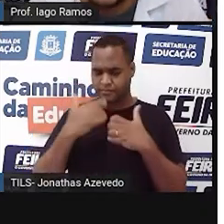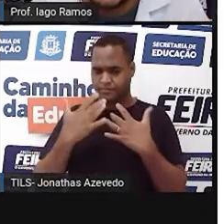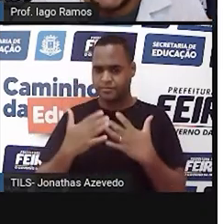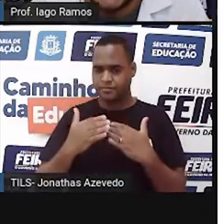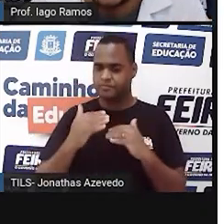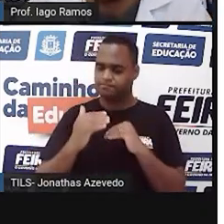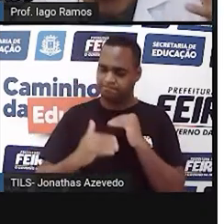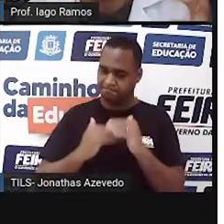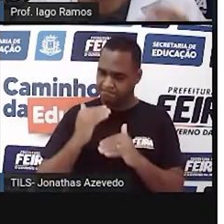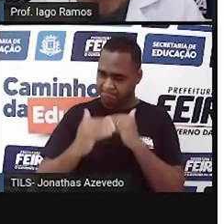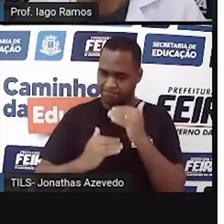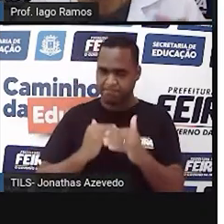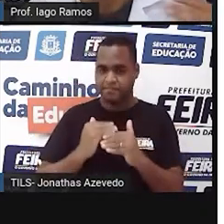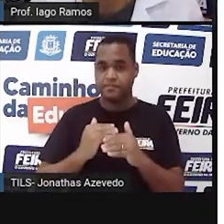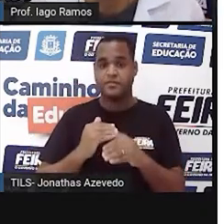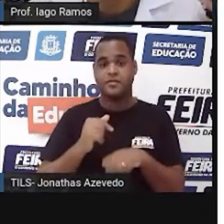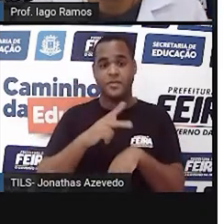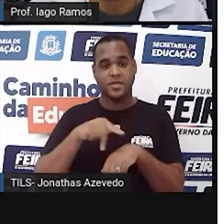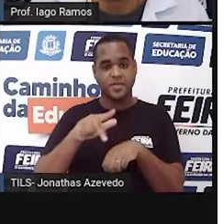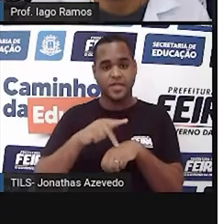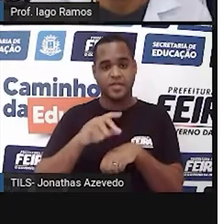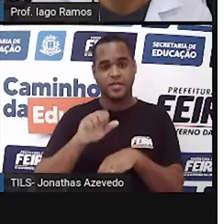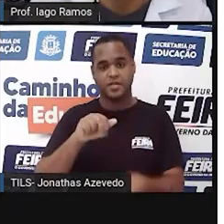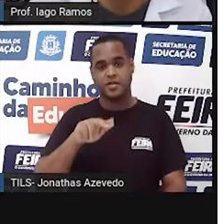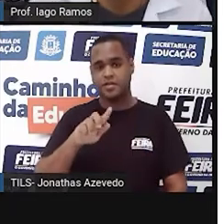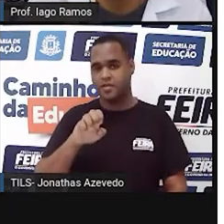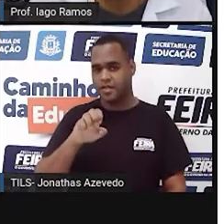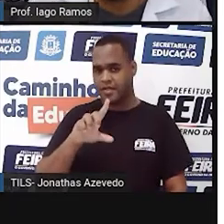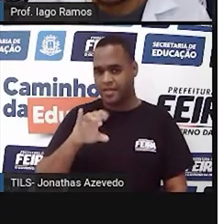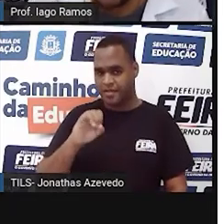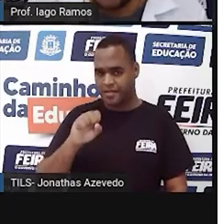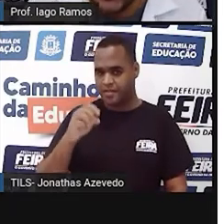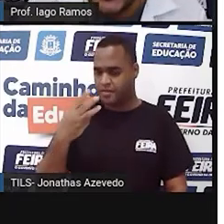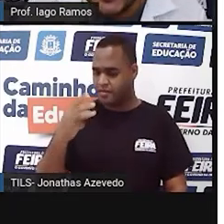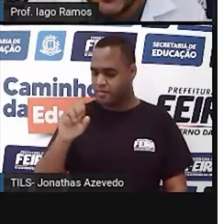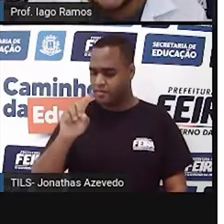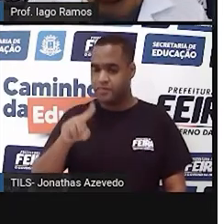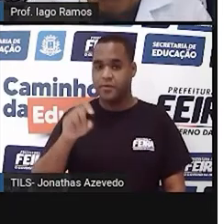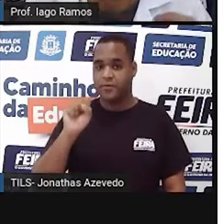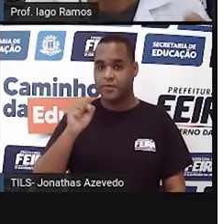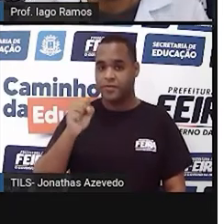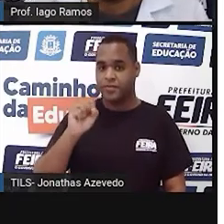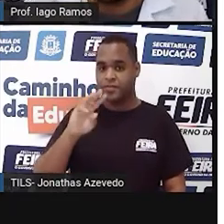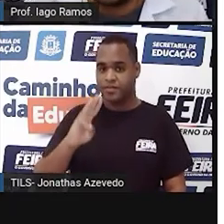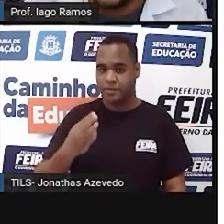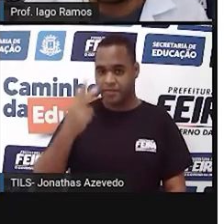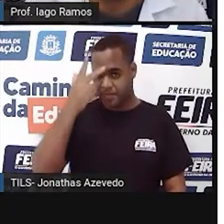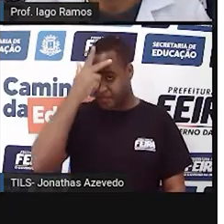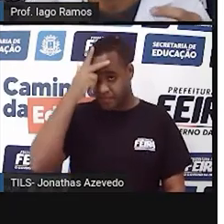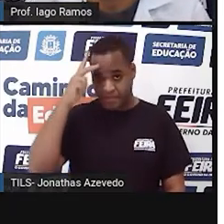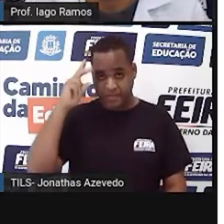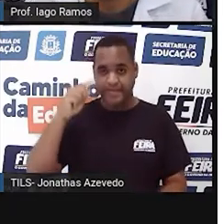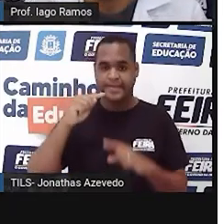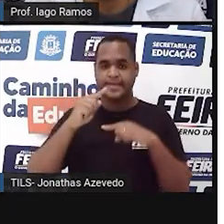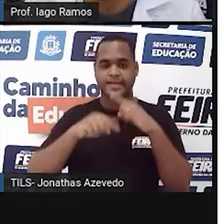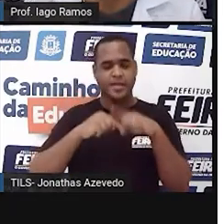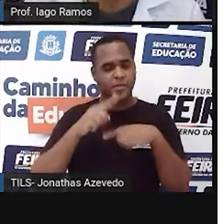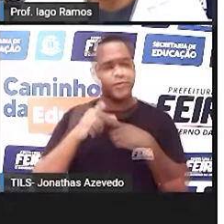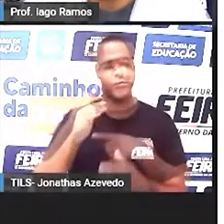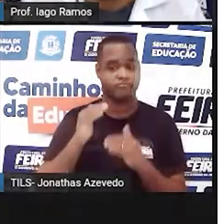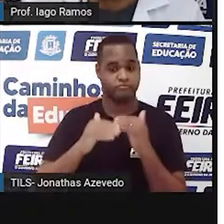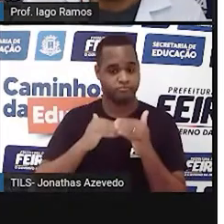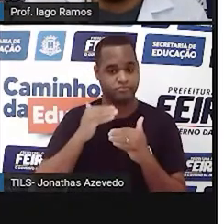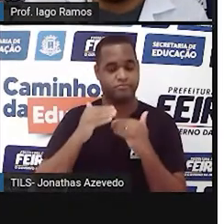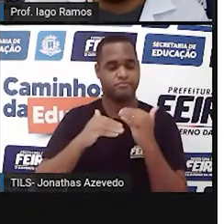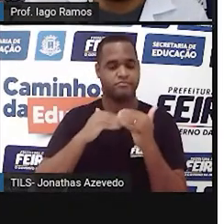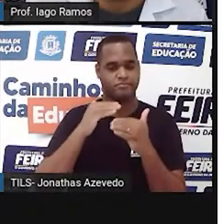Argélia, com 38,8 milhões de pessoas. Depois, vai aumentando de novo.